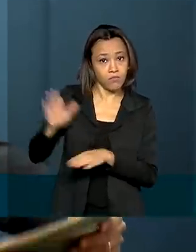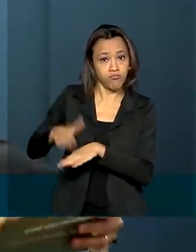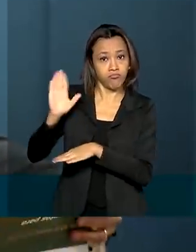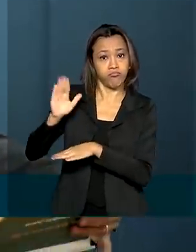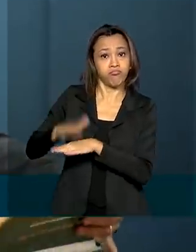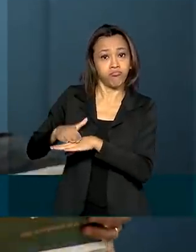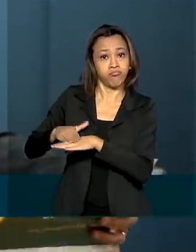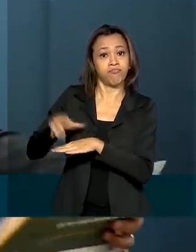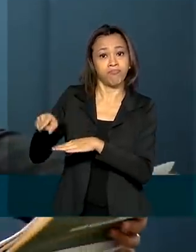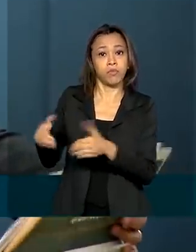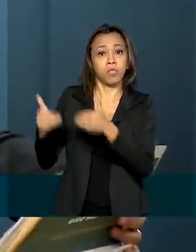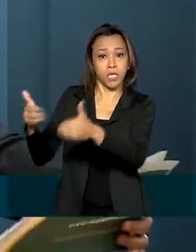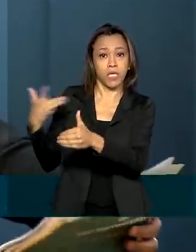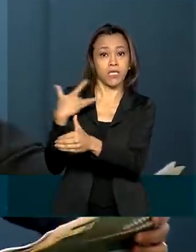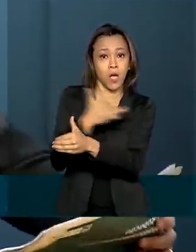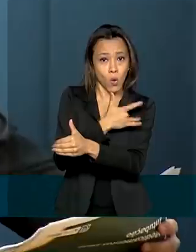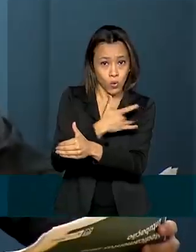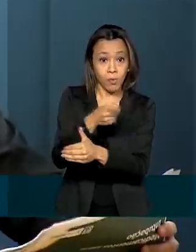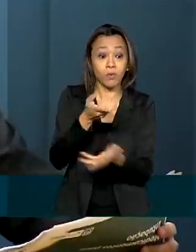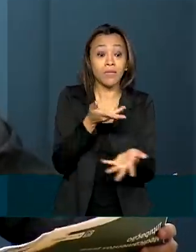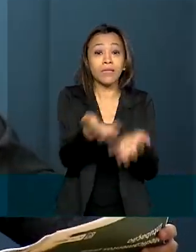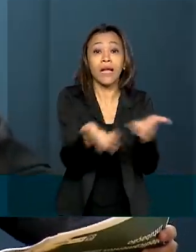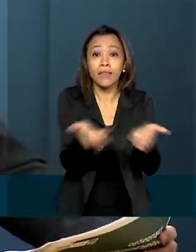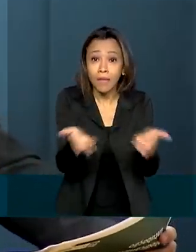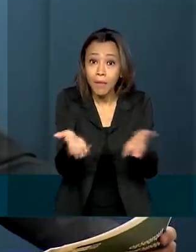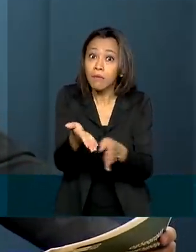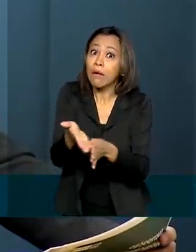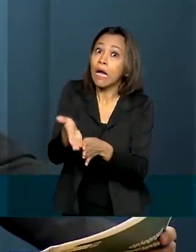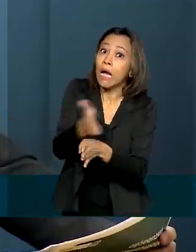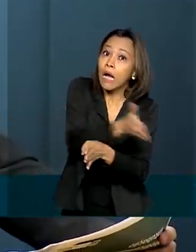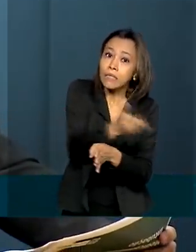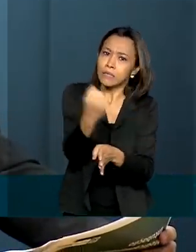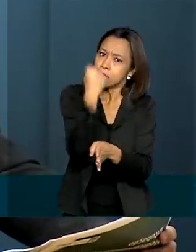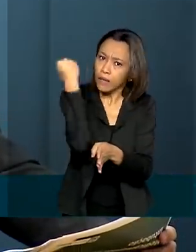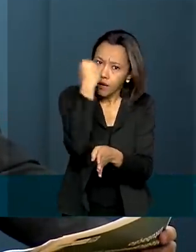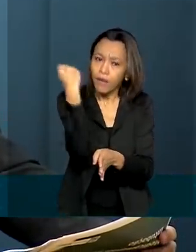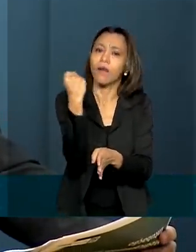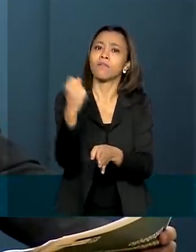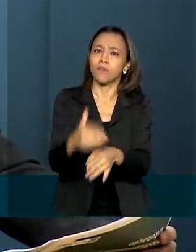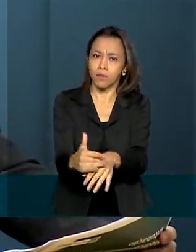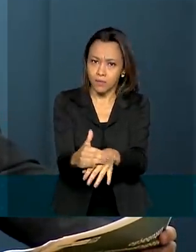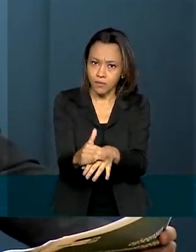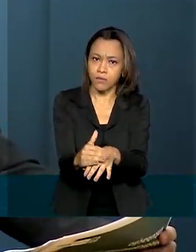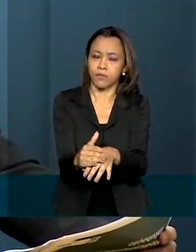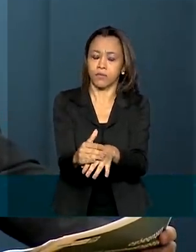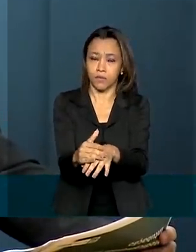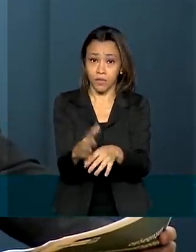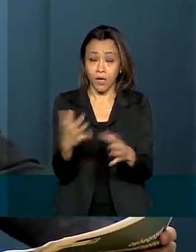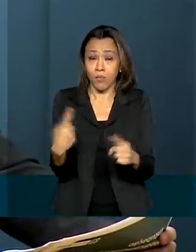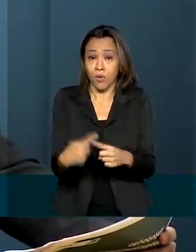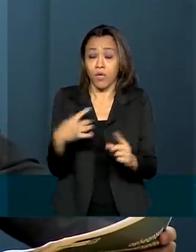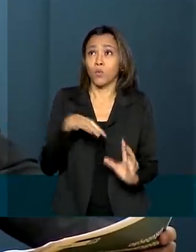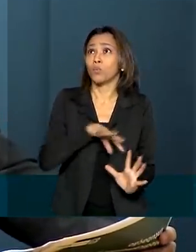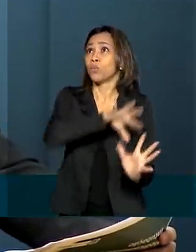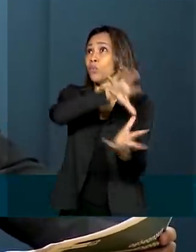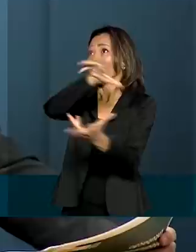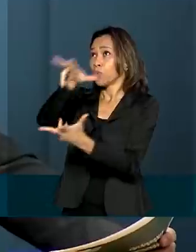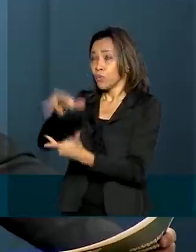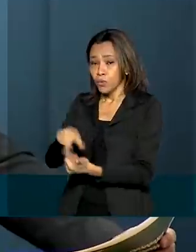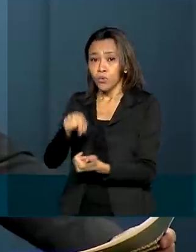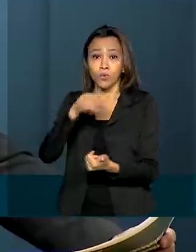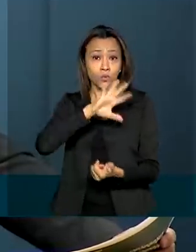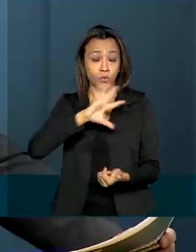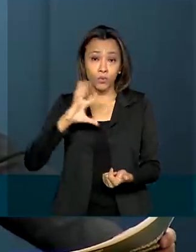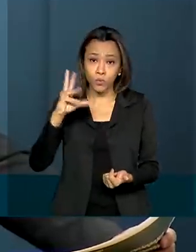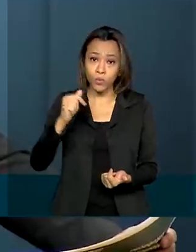precoce. A orientação é essa que, hoje em dia, nas evidências que se encontram no mundo inteiro, todas as evidências que